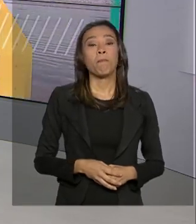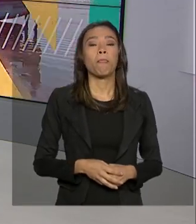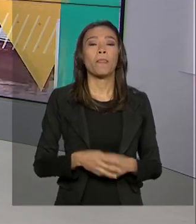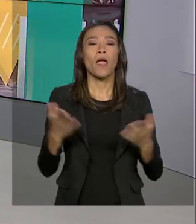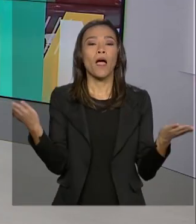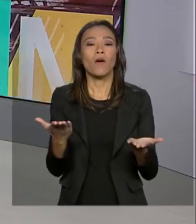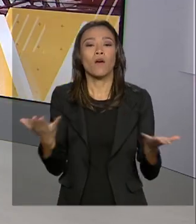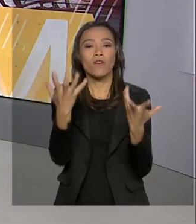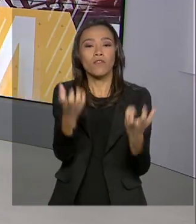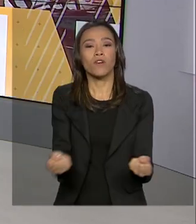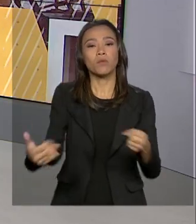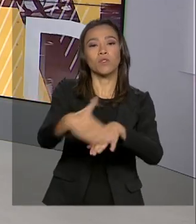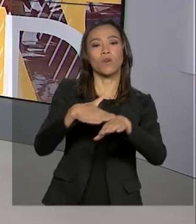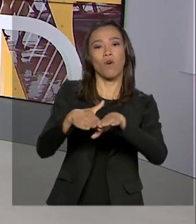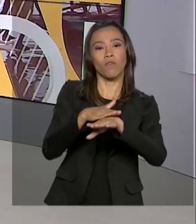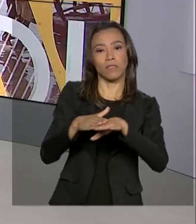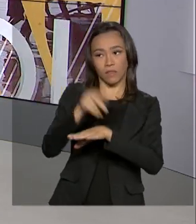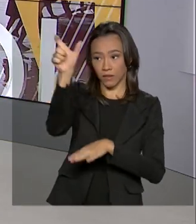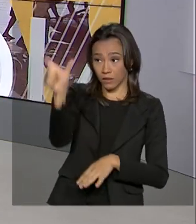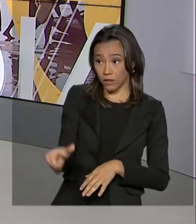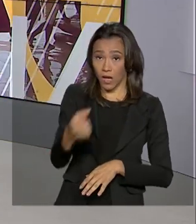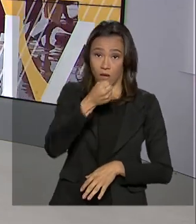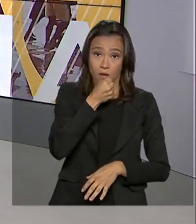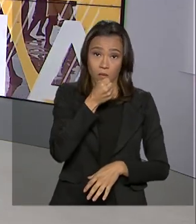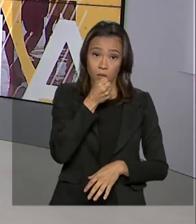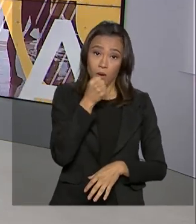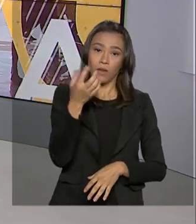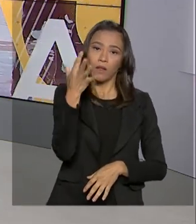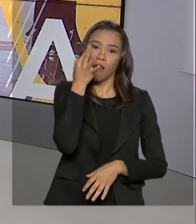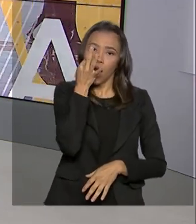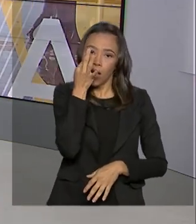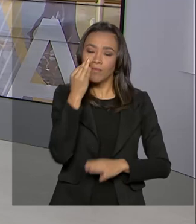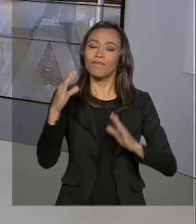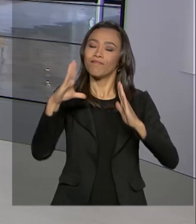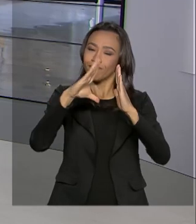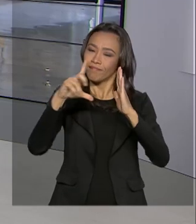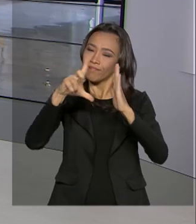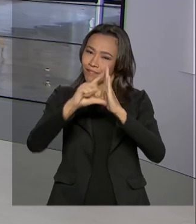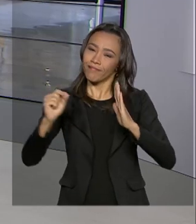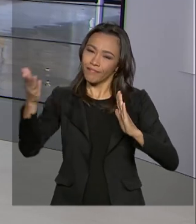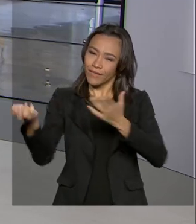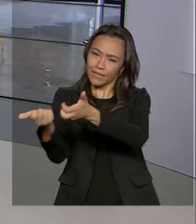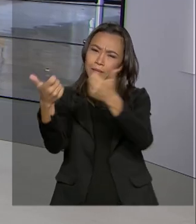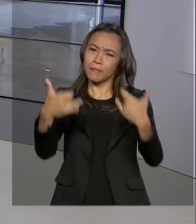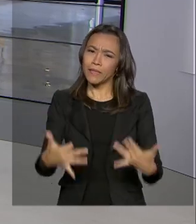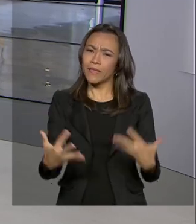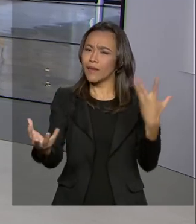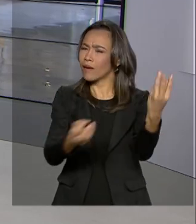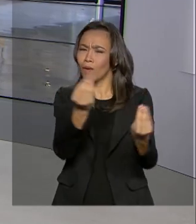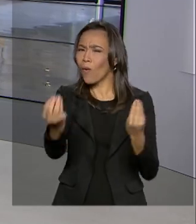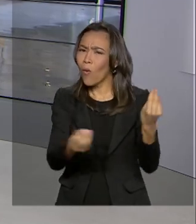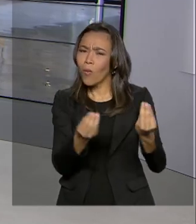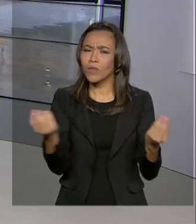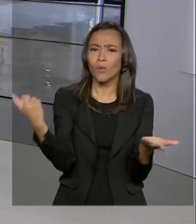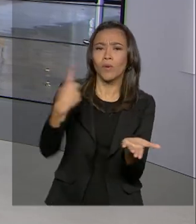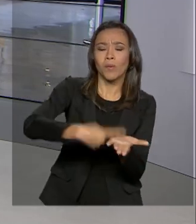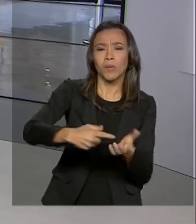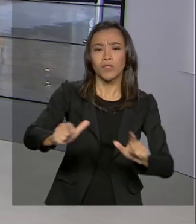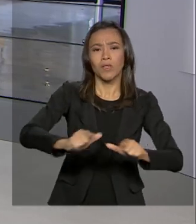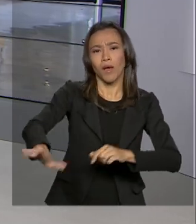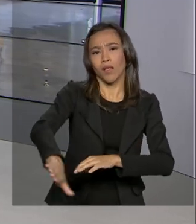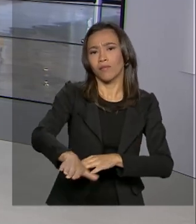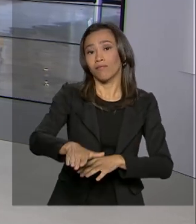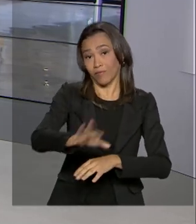Nós vamos agora conversar com a repórter Luciana Colares de Holanda, ela está lá no Palácio Planalto e conta pra gente como é que está a agenda do presidente.